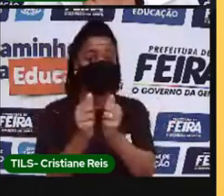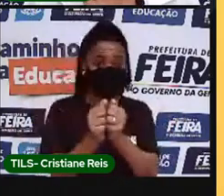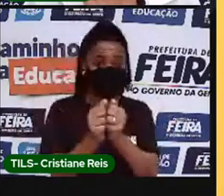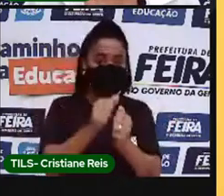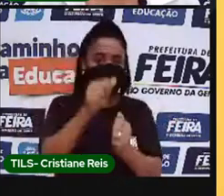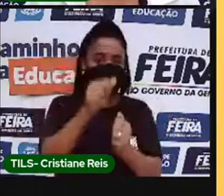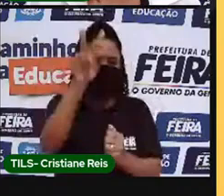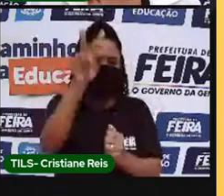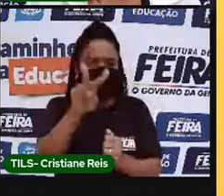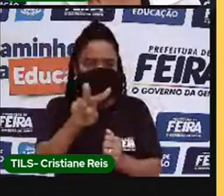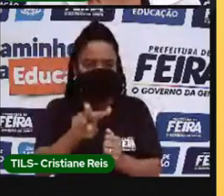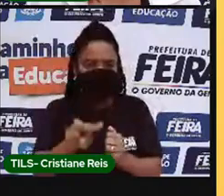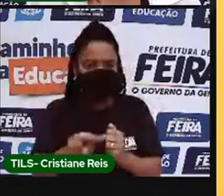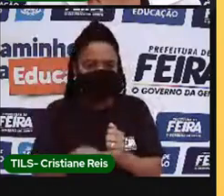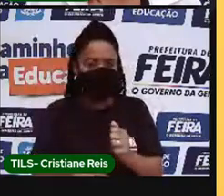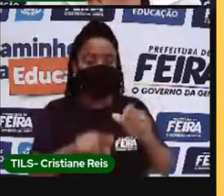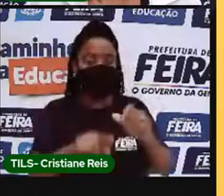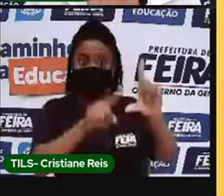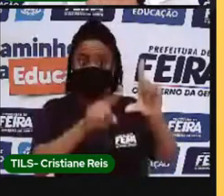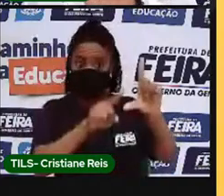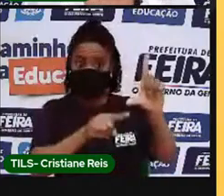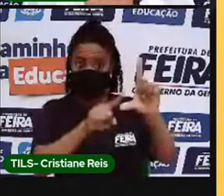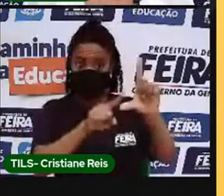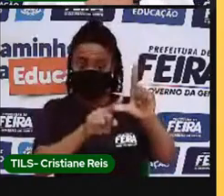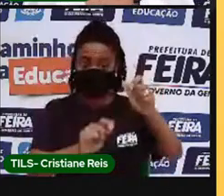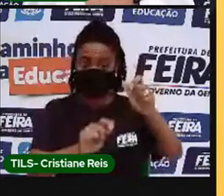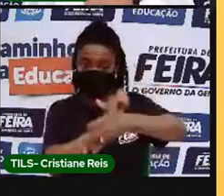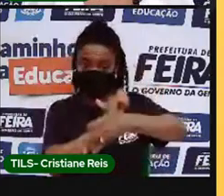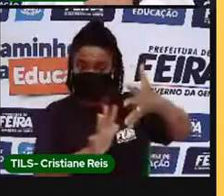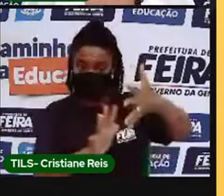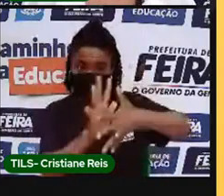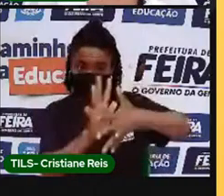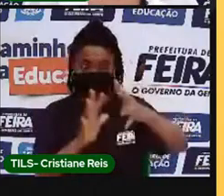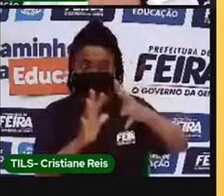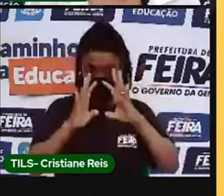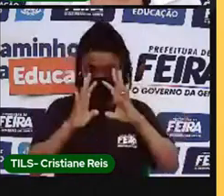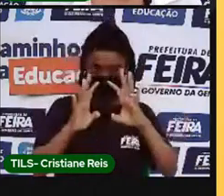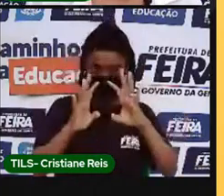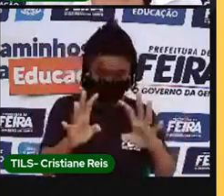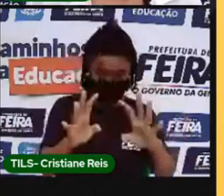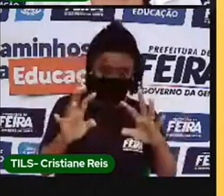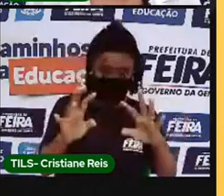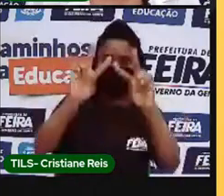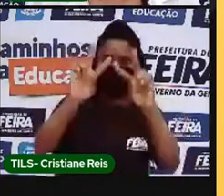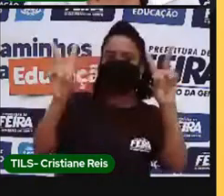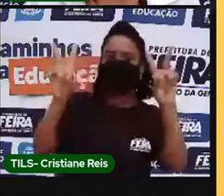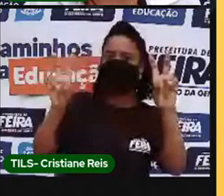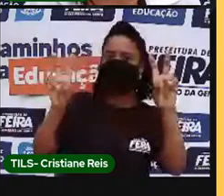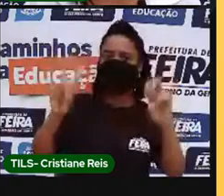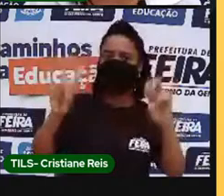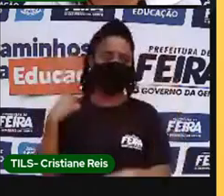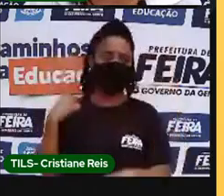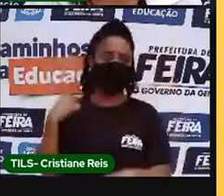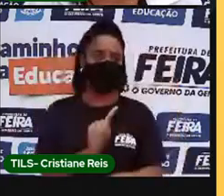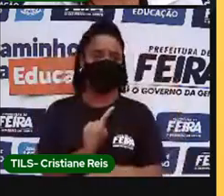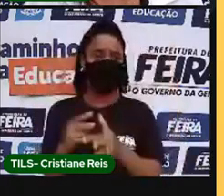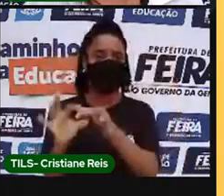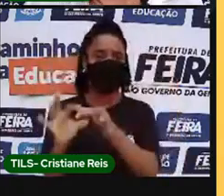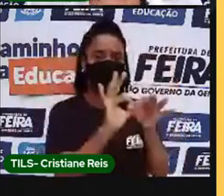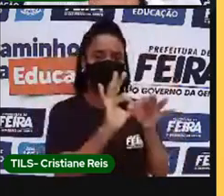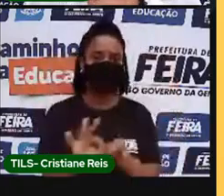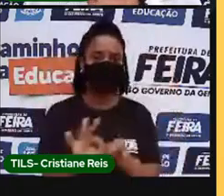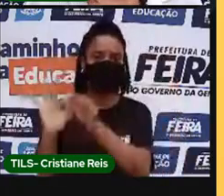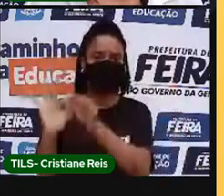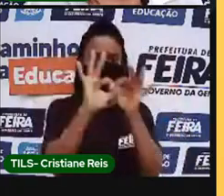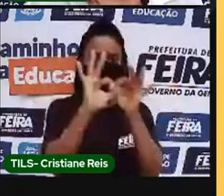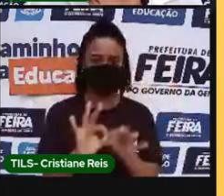dessa letra de música, intitulada Somos um Só, de Bruna N. E